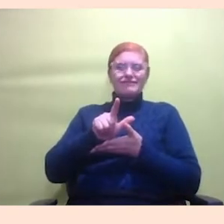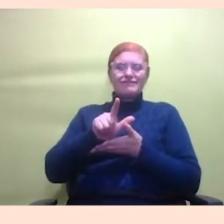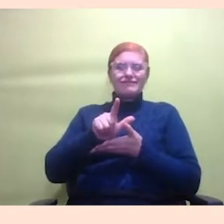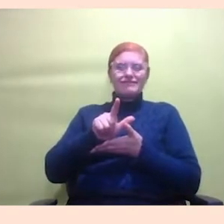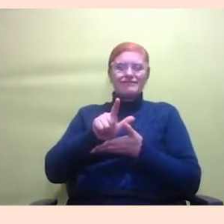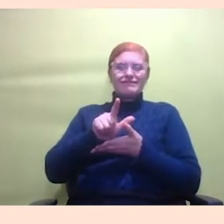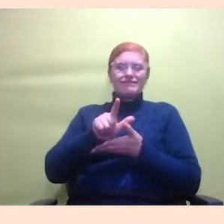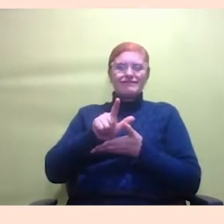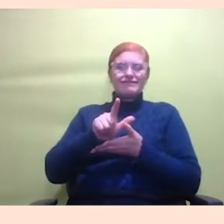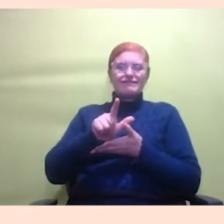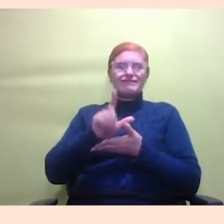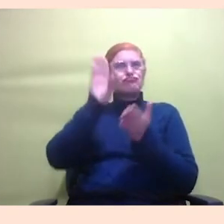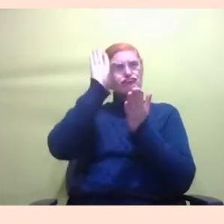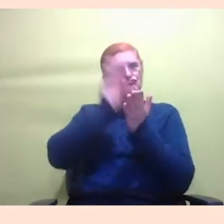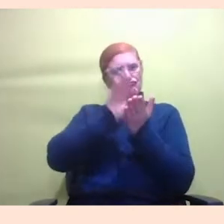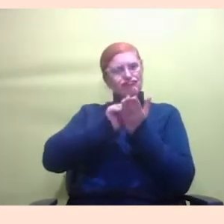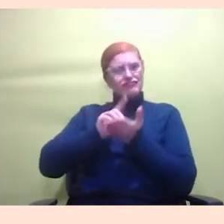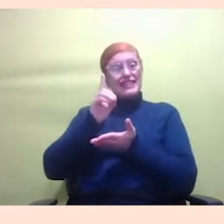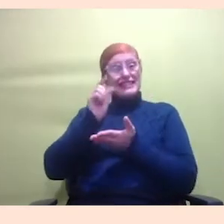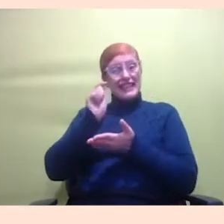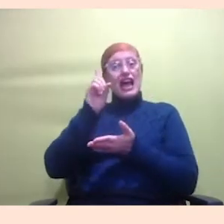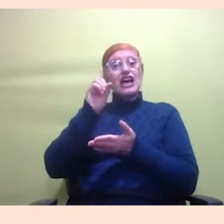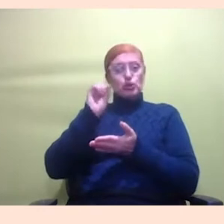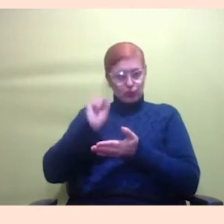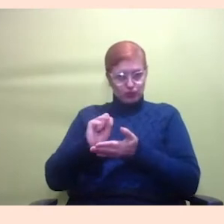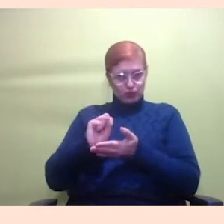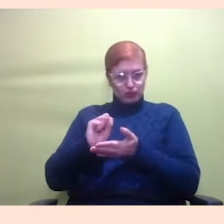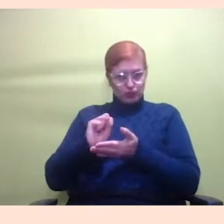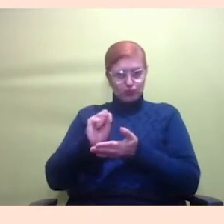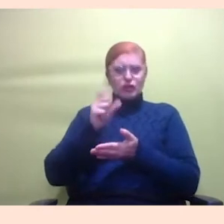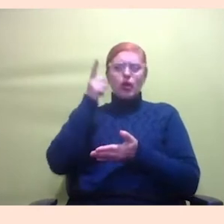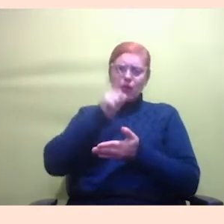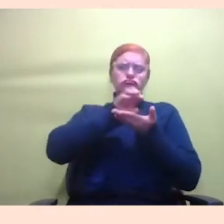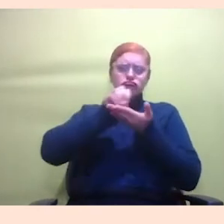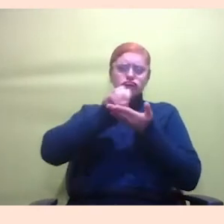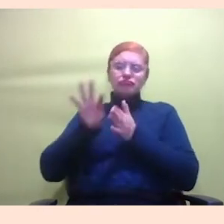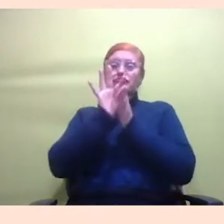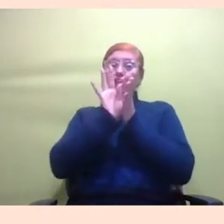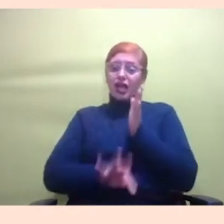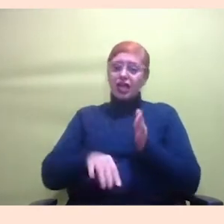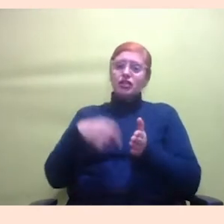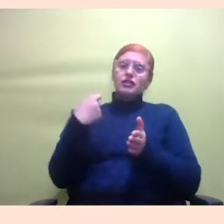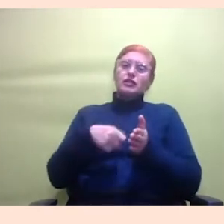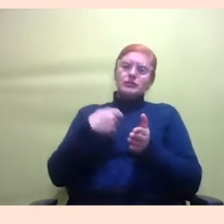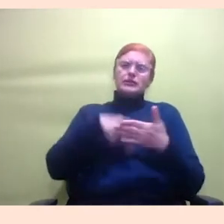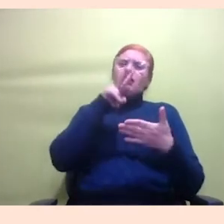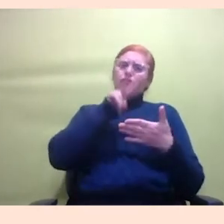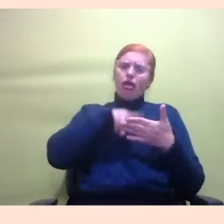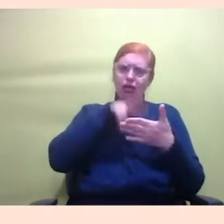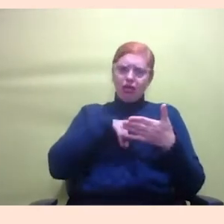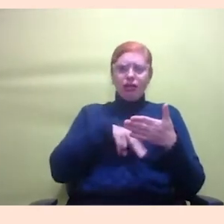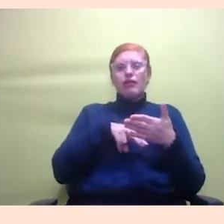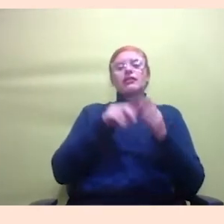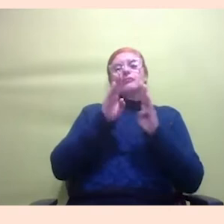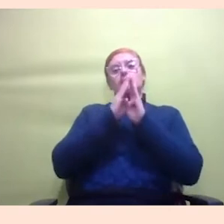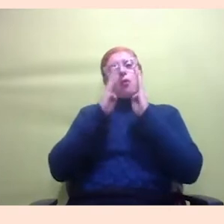coisas, assim, tipo, texto que precisou ser revisto, uma bibliografia que a pessoa precisa. a gente conseguia, inclusive,